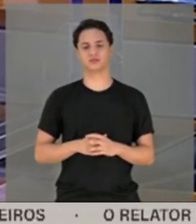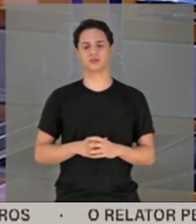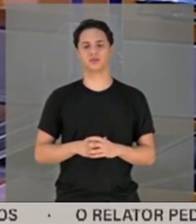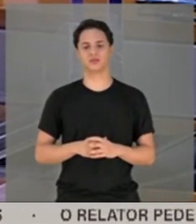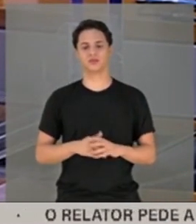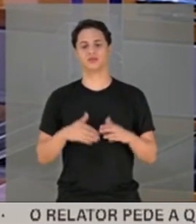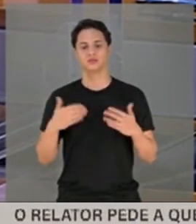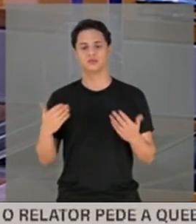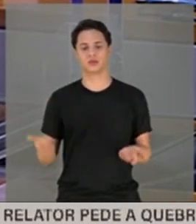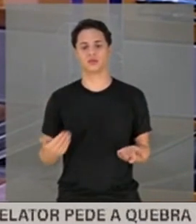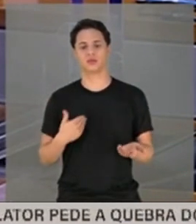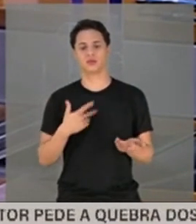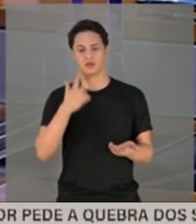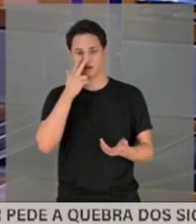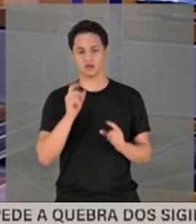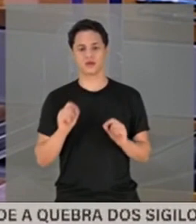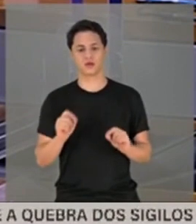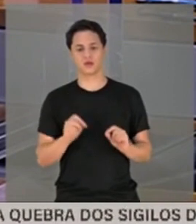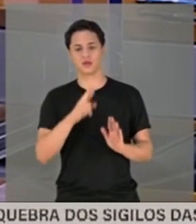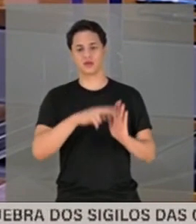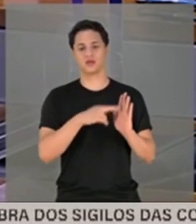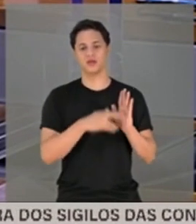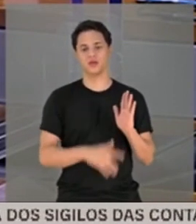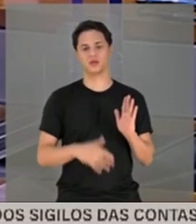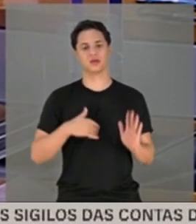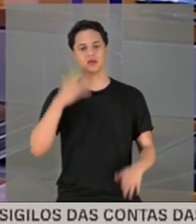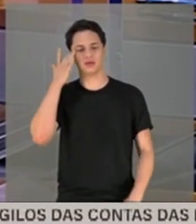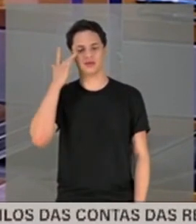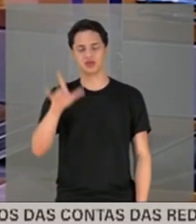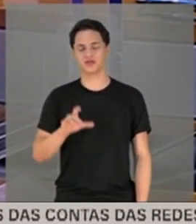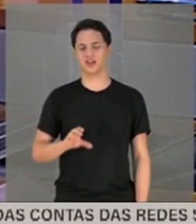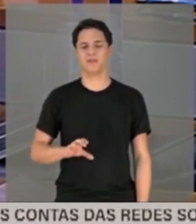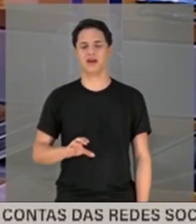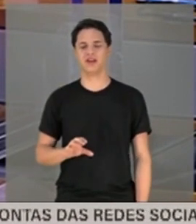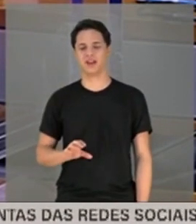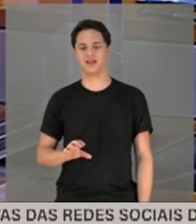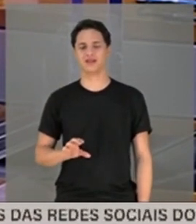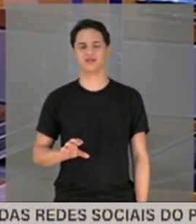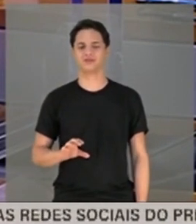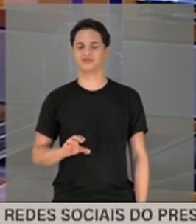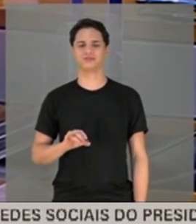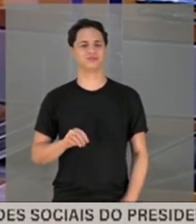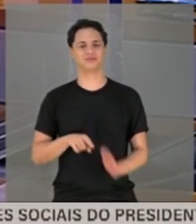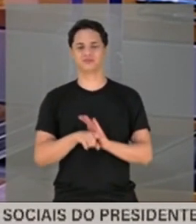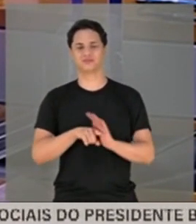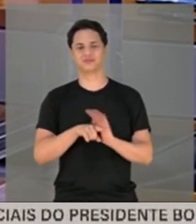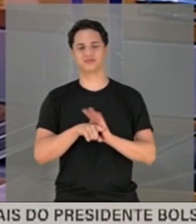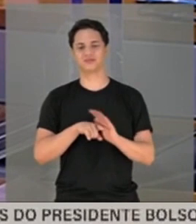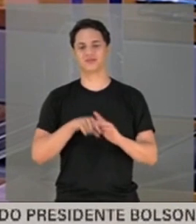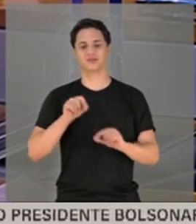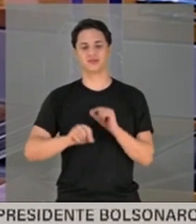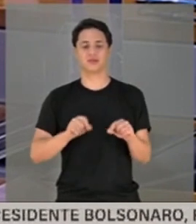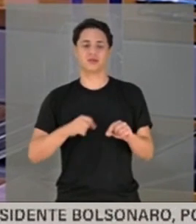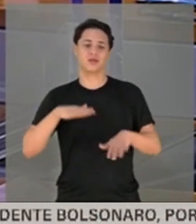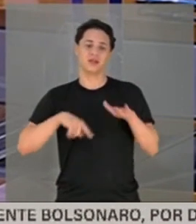eu chego à conclusão que o senador Hernan Calheiros não sabe investigar. Até porque ele está muito mais acostumado a ser investigado do que investigar. Talvez